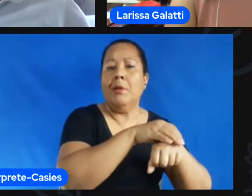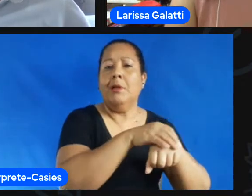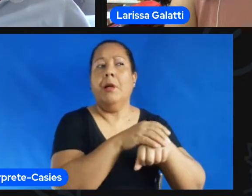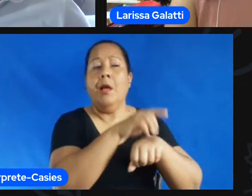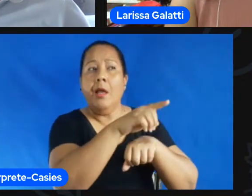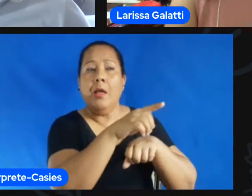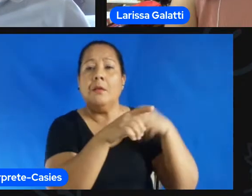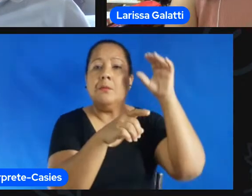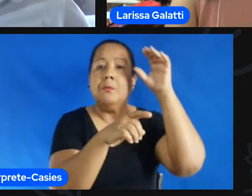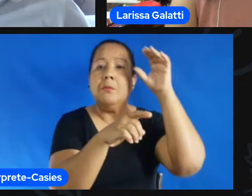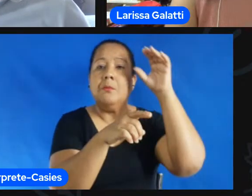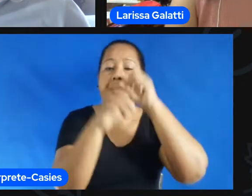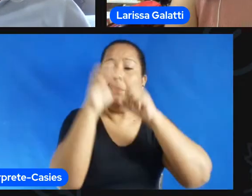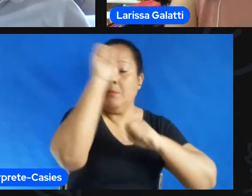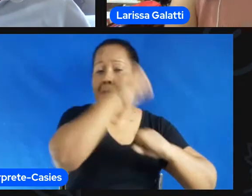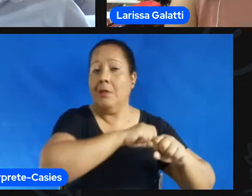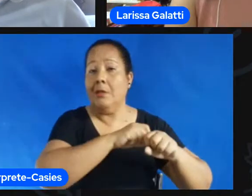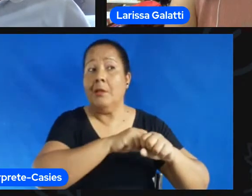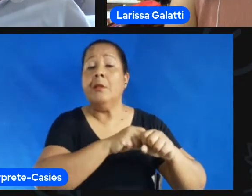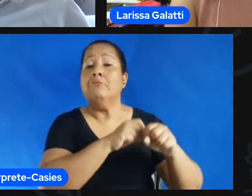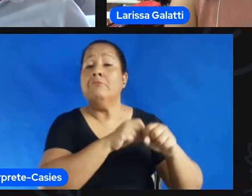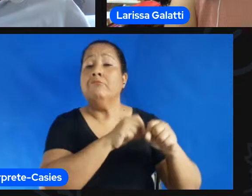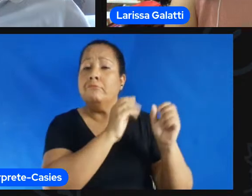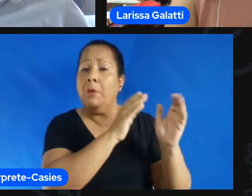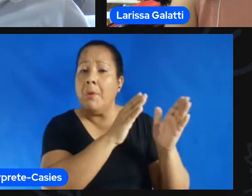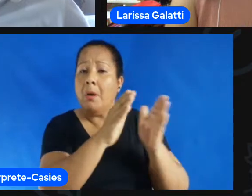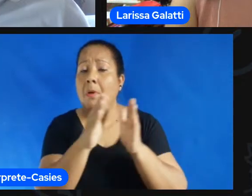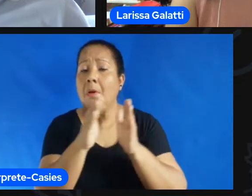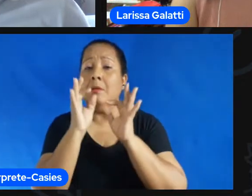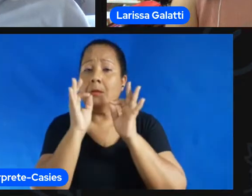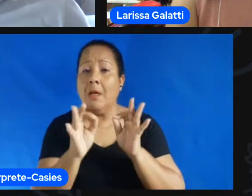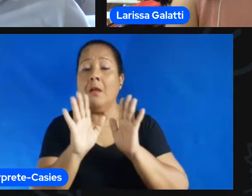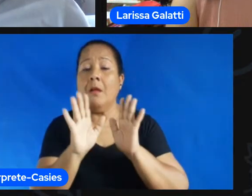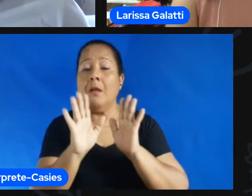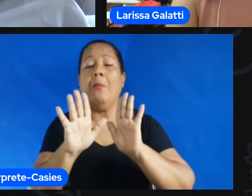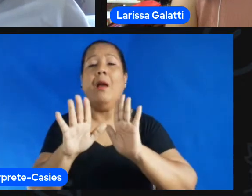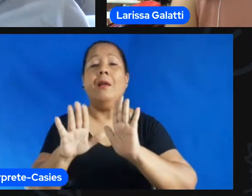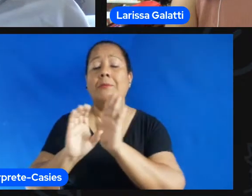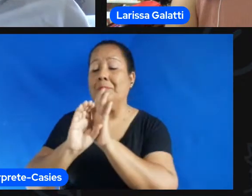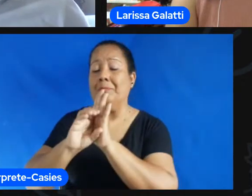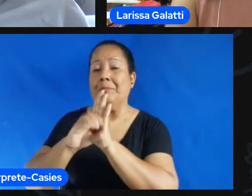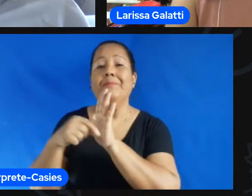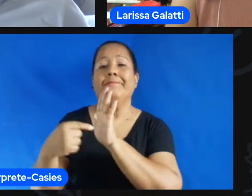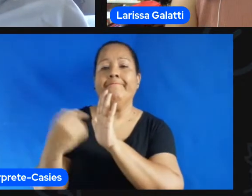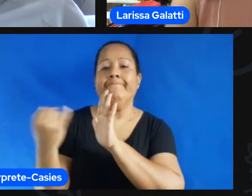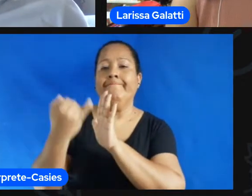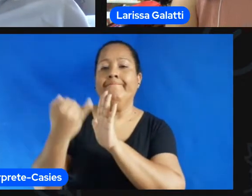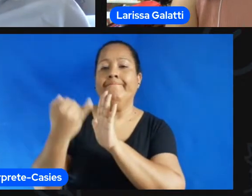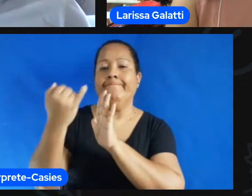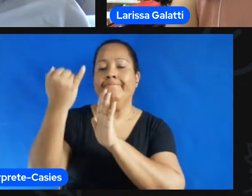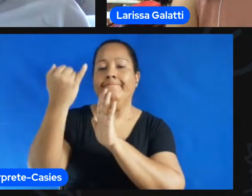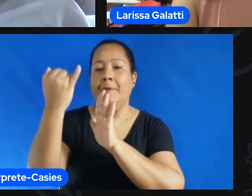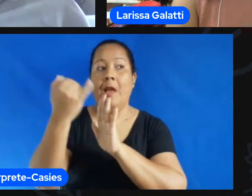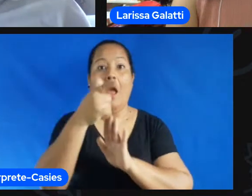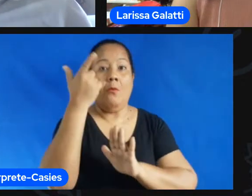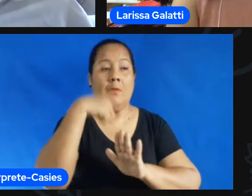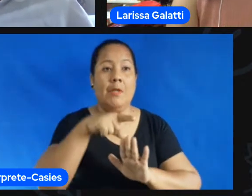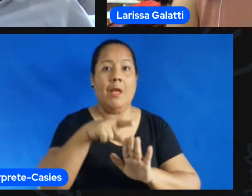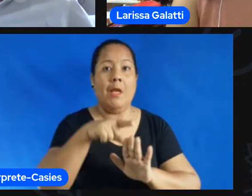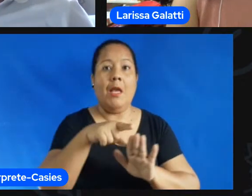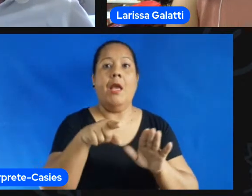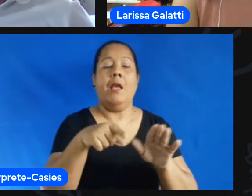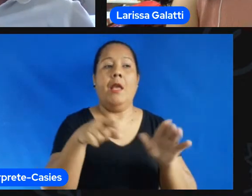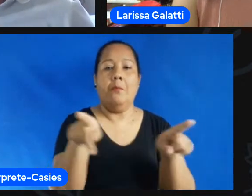tranquilamente montar né isso na grade implementar e sair desde a graduação já com uma